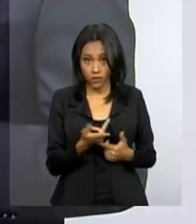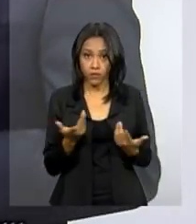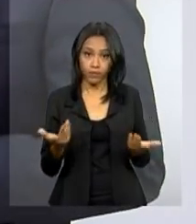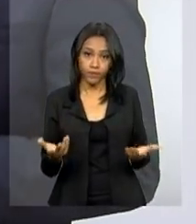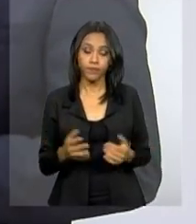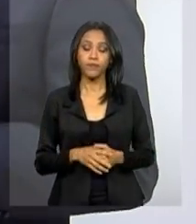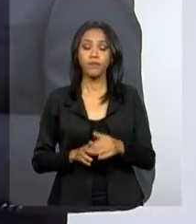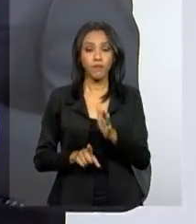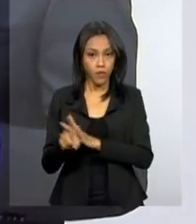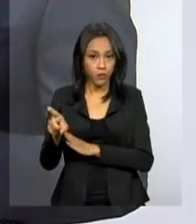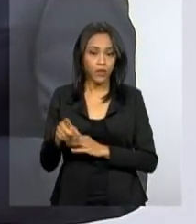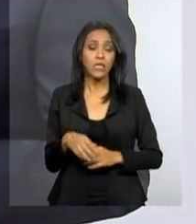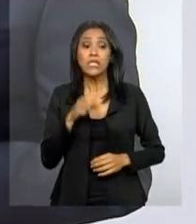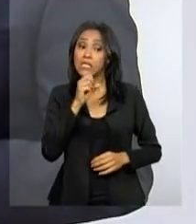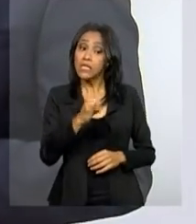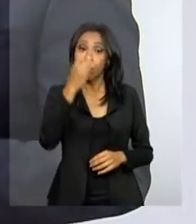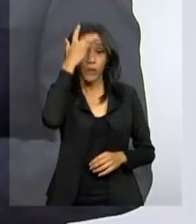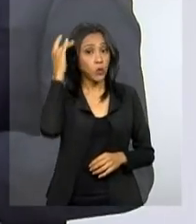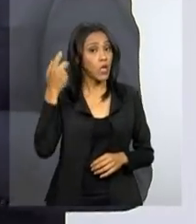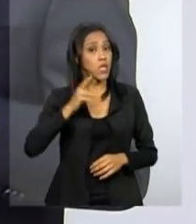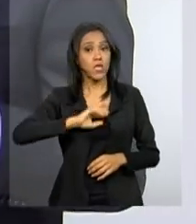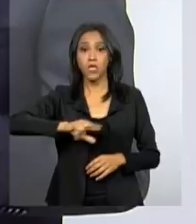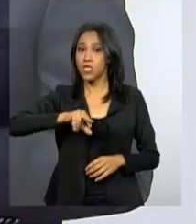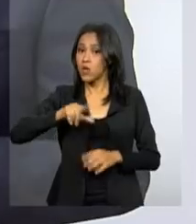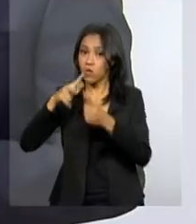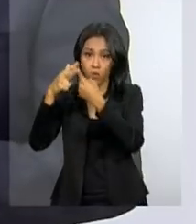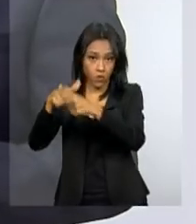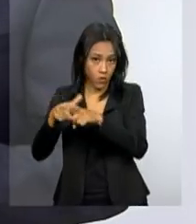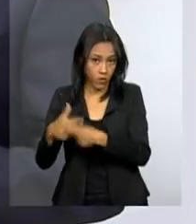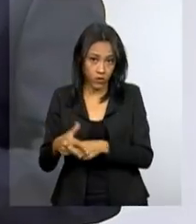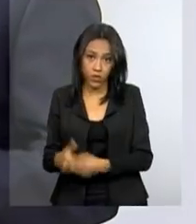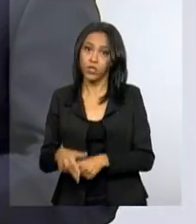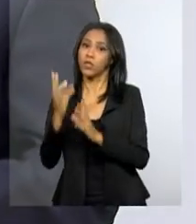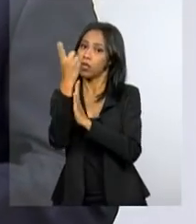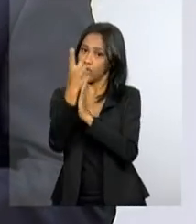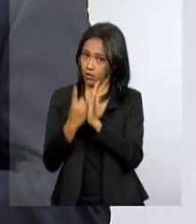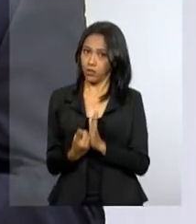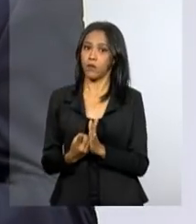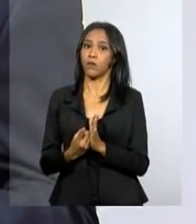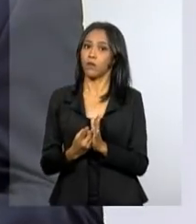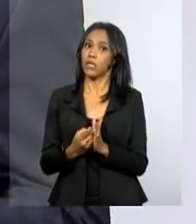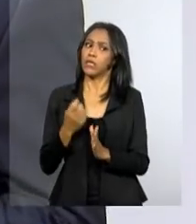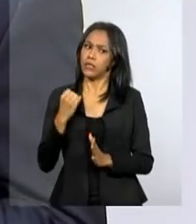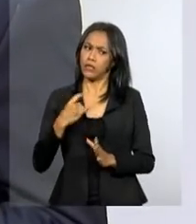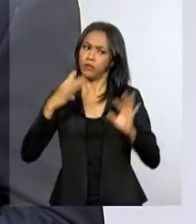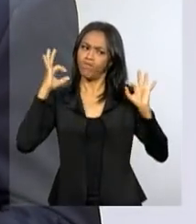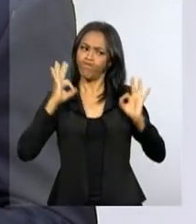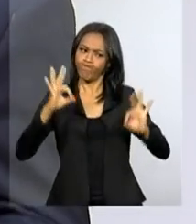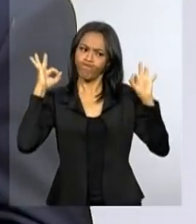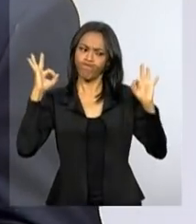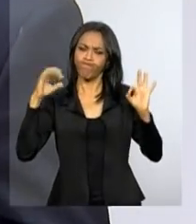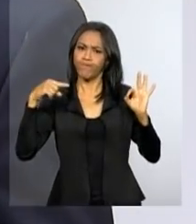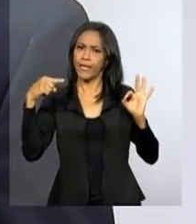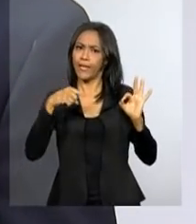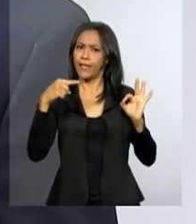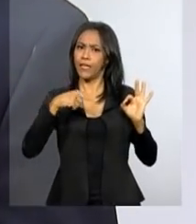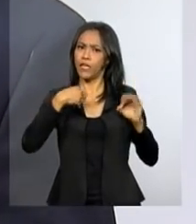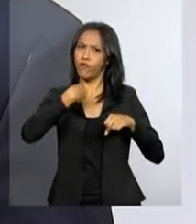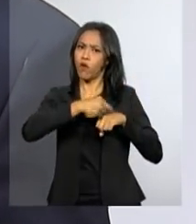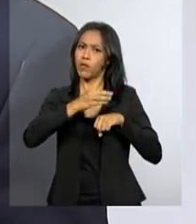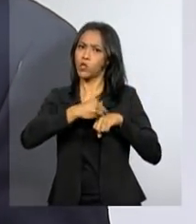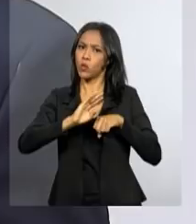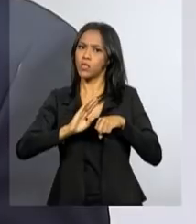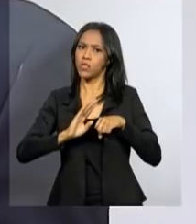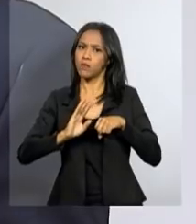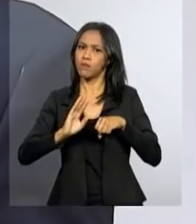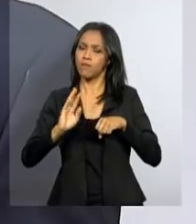Quem não se autorregularizar e nós verificarmos que, de fato, ele inseriu uma informação falsa na